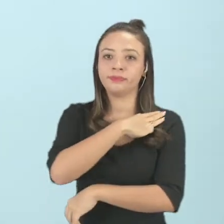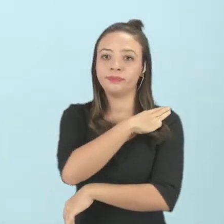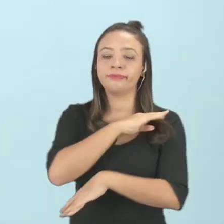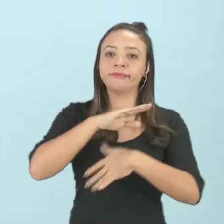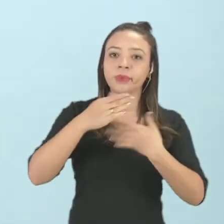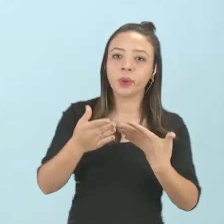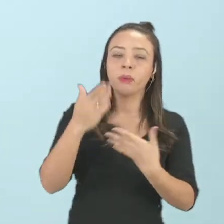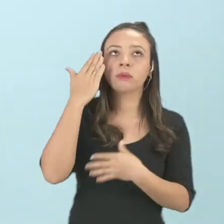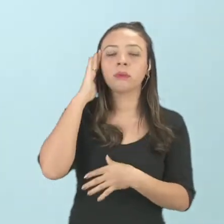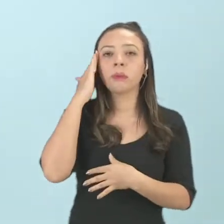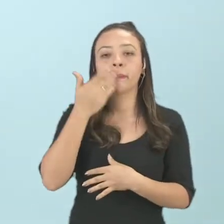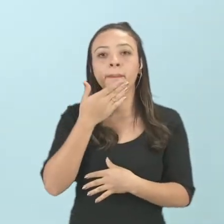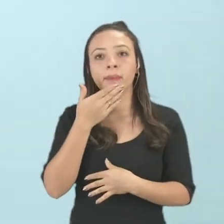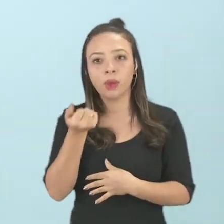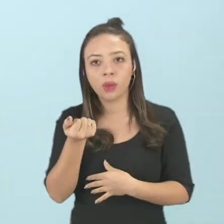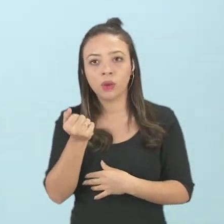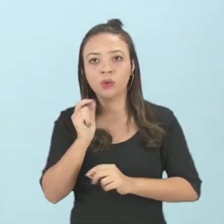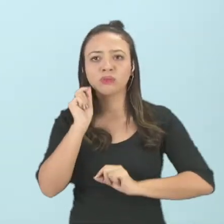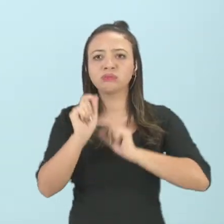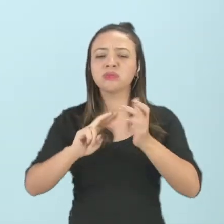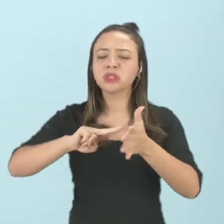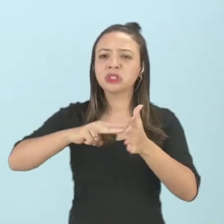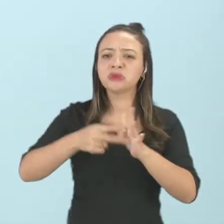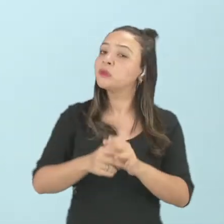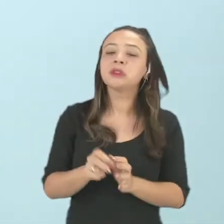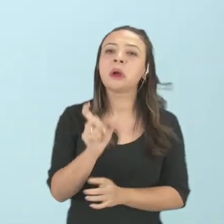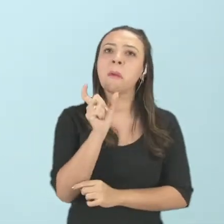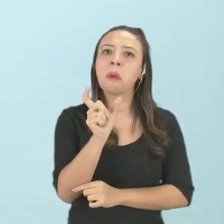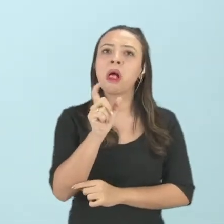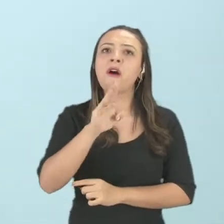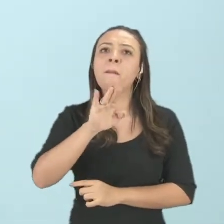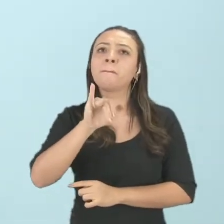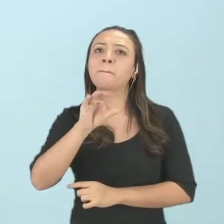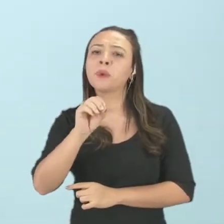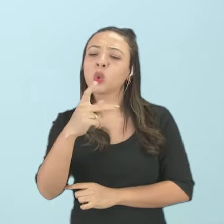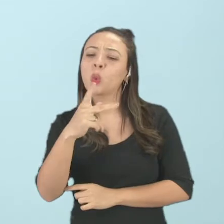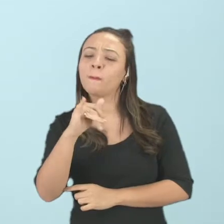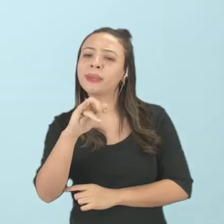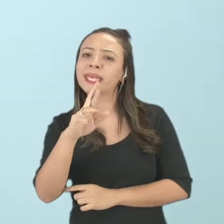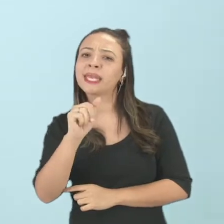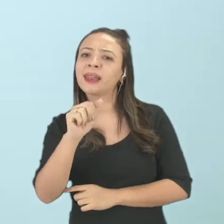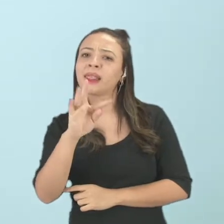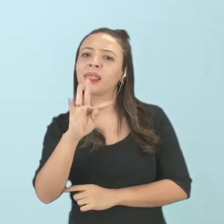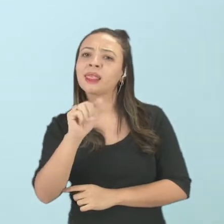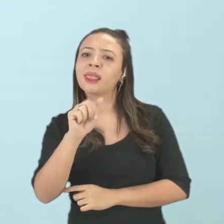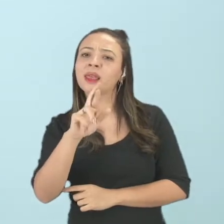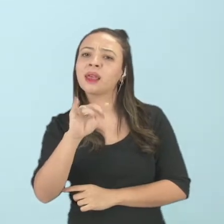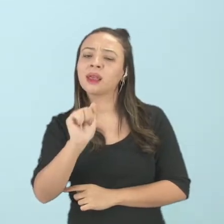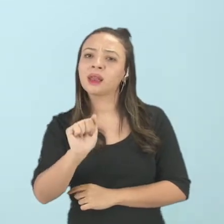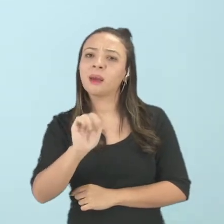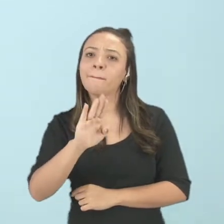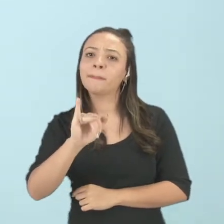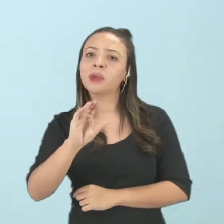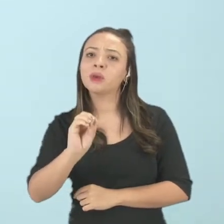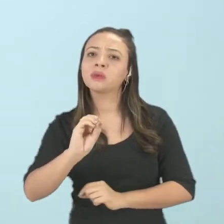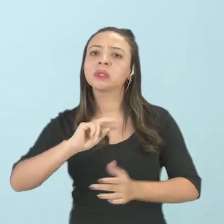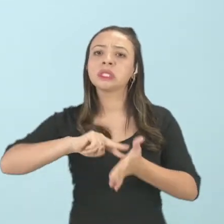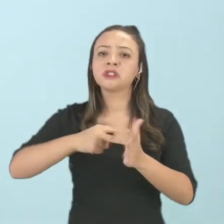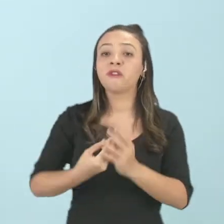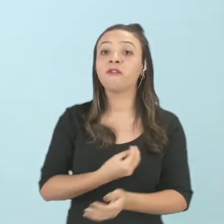vamos compreender o que significa essa palavra biopirataria. Bio, você sabe o significa vida.